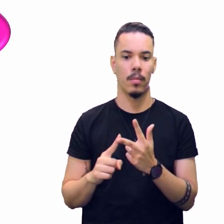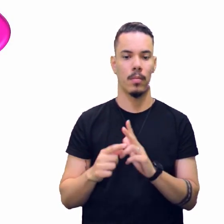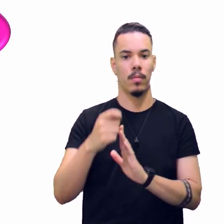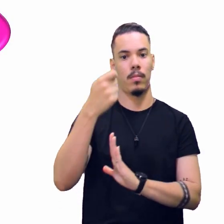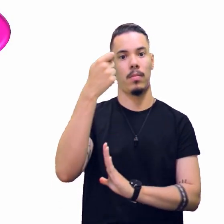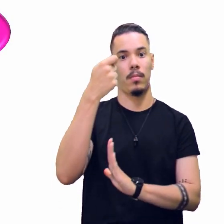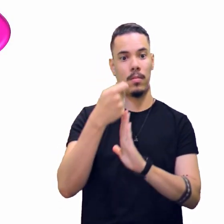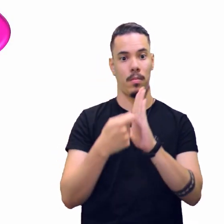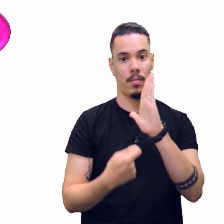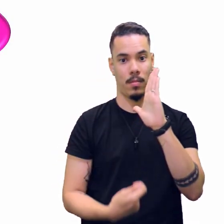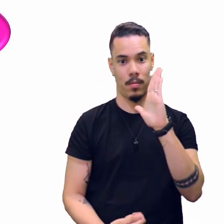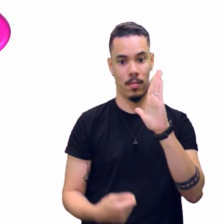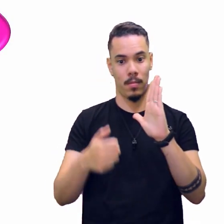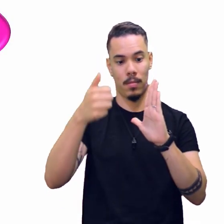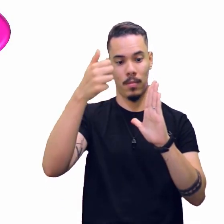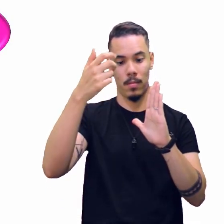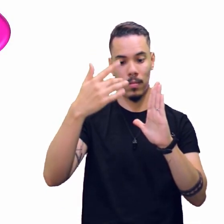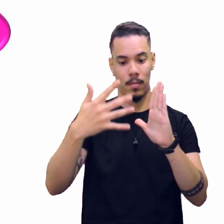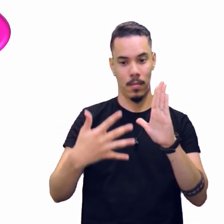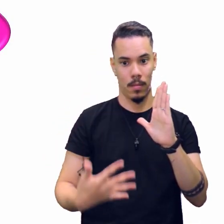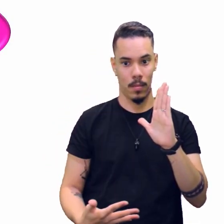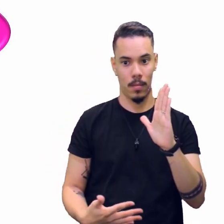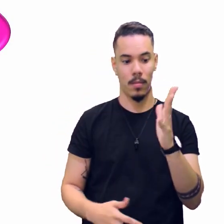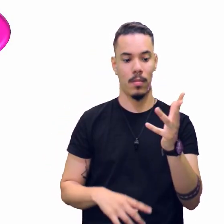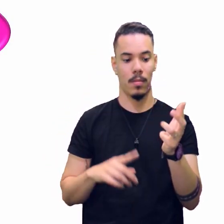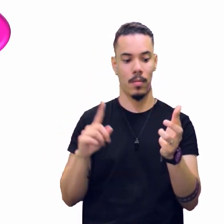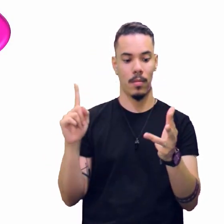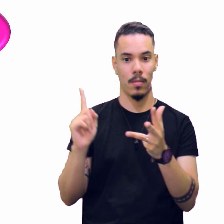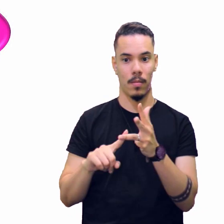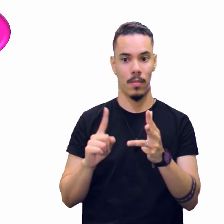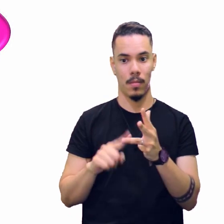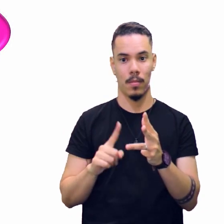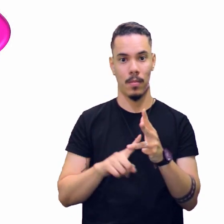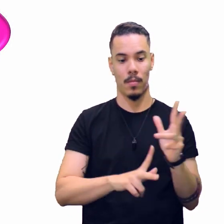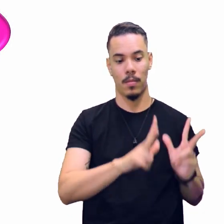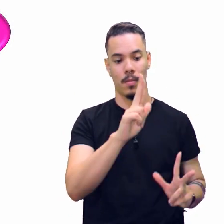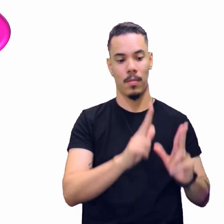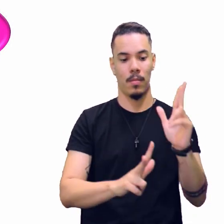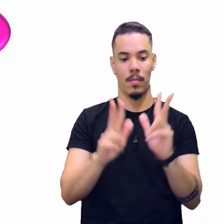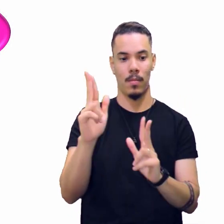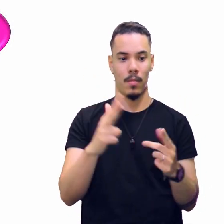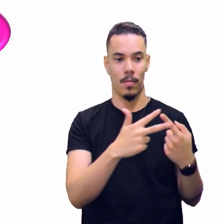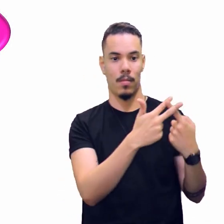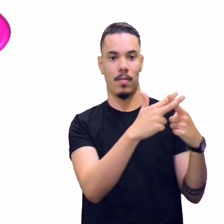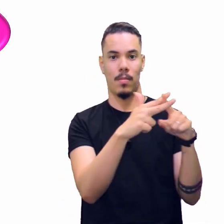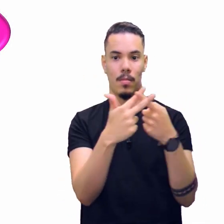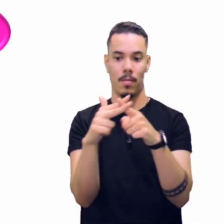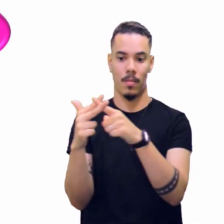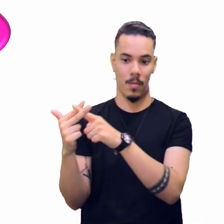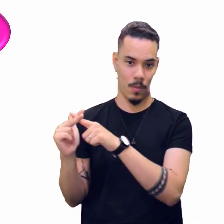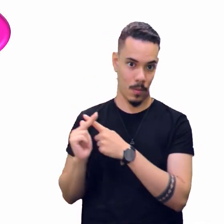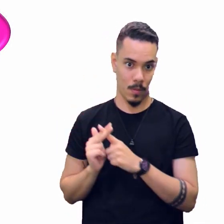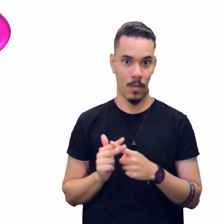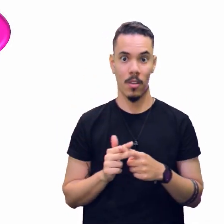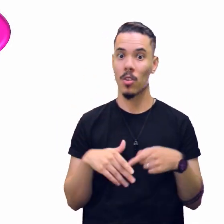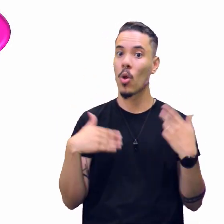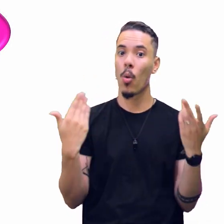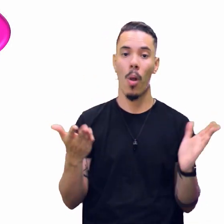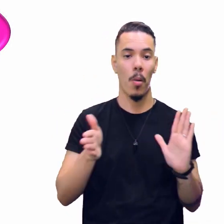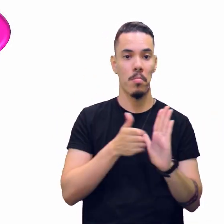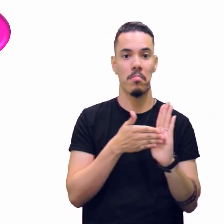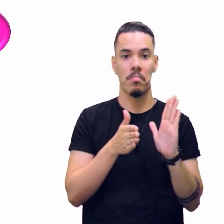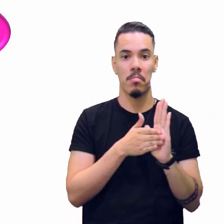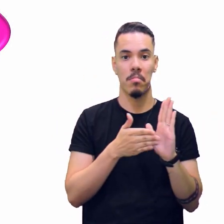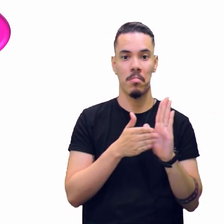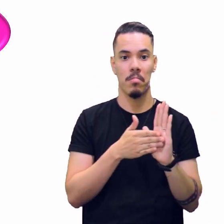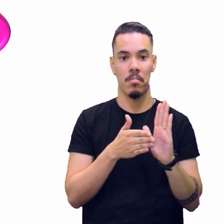redação e, por último, a edição. Quais são as pautas que vão ser